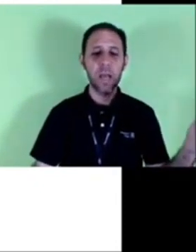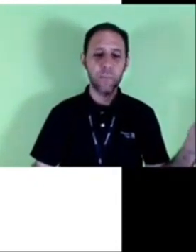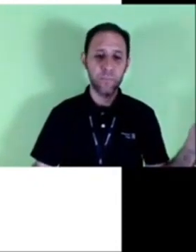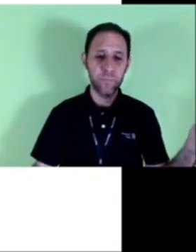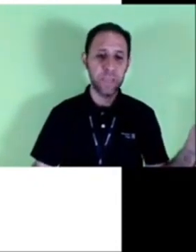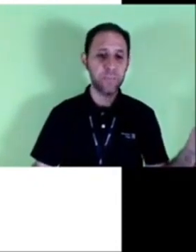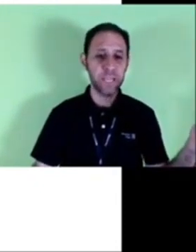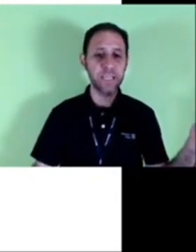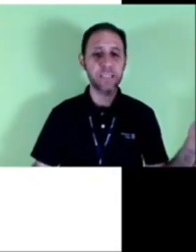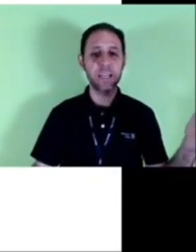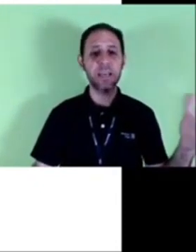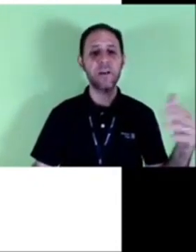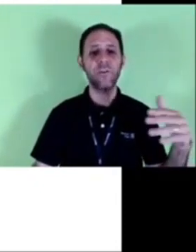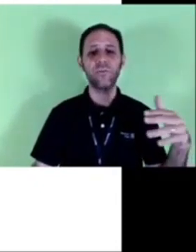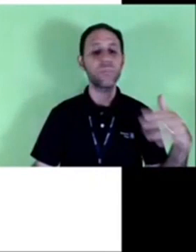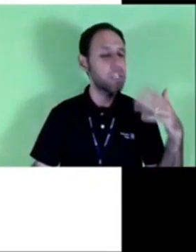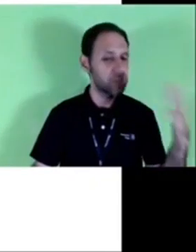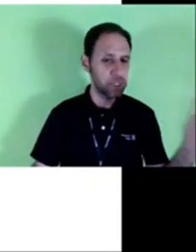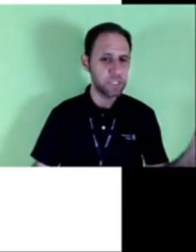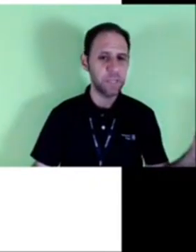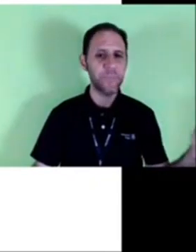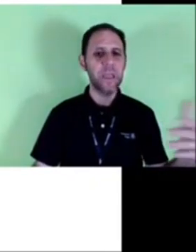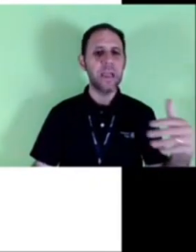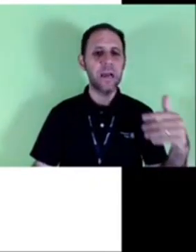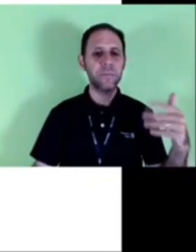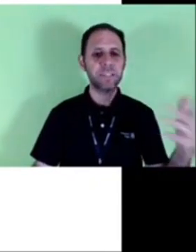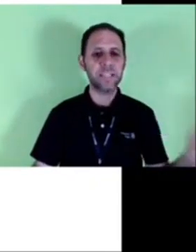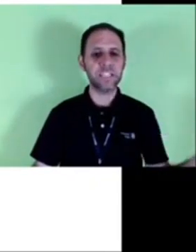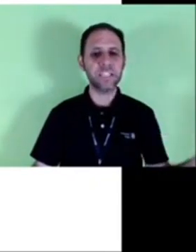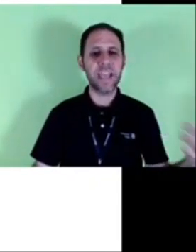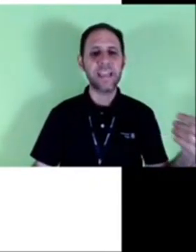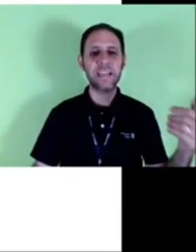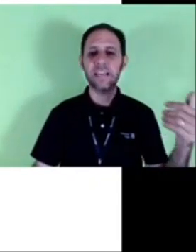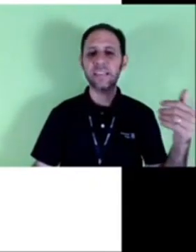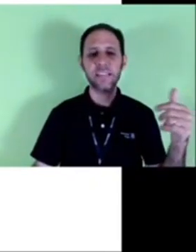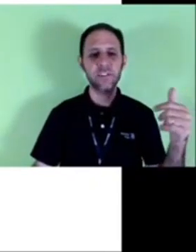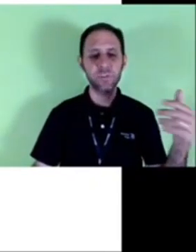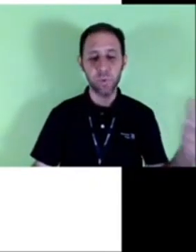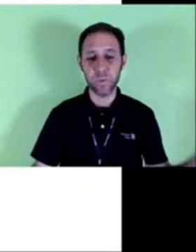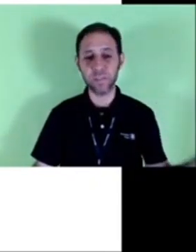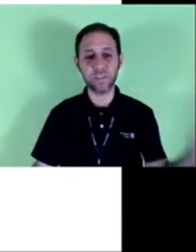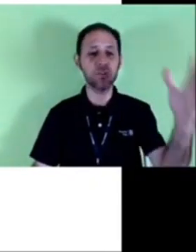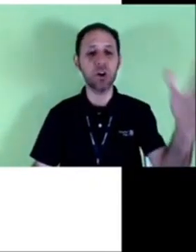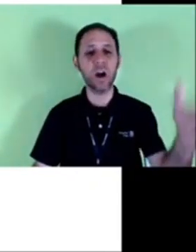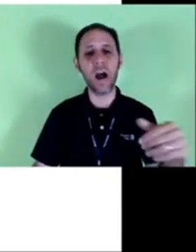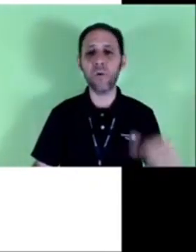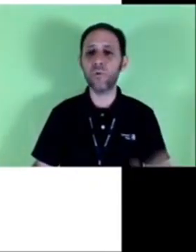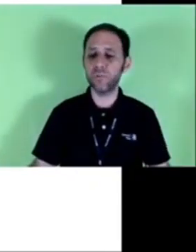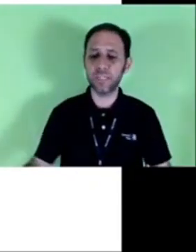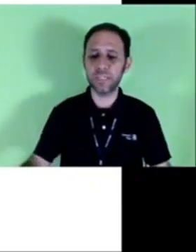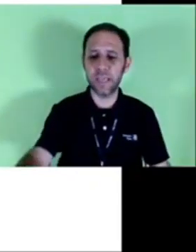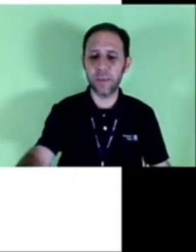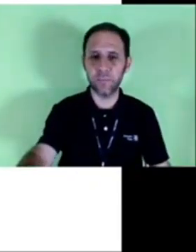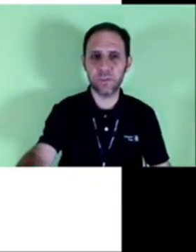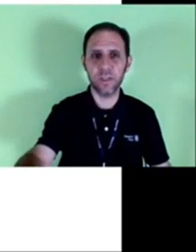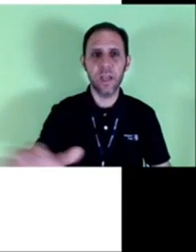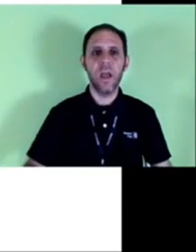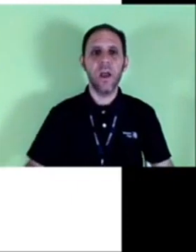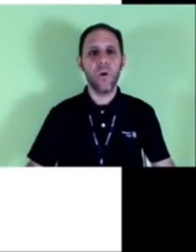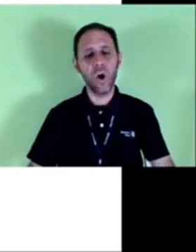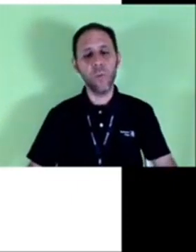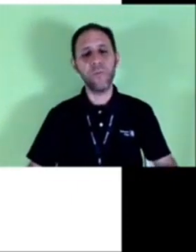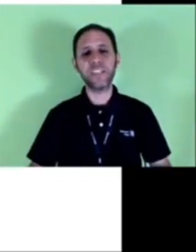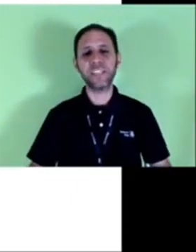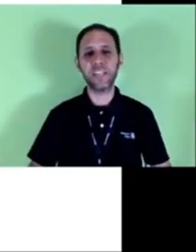usa na empresa ou do dentista capacidade técnica atestado de pobreza são só alguns exemplos